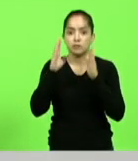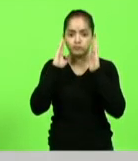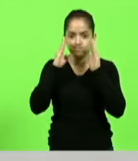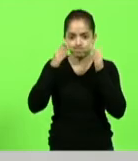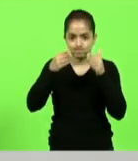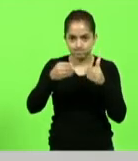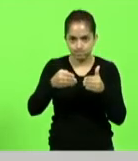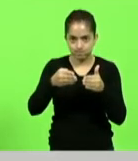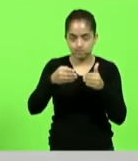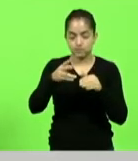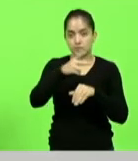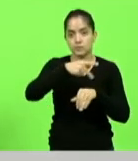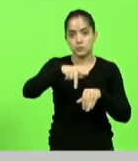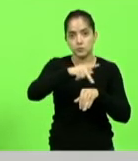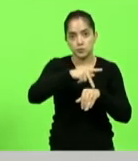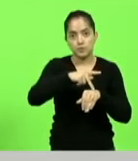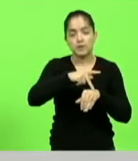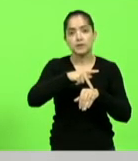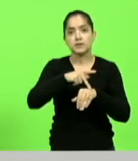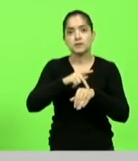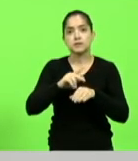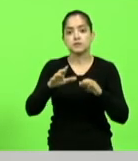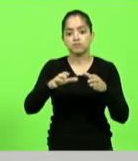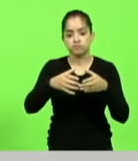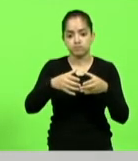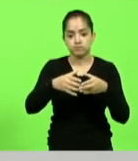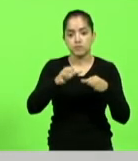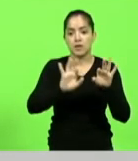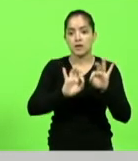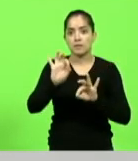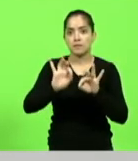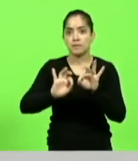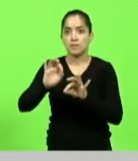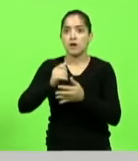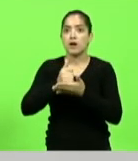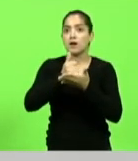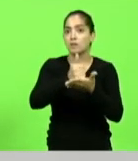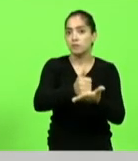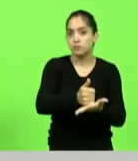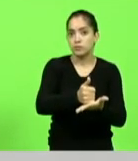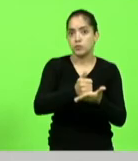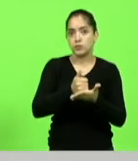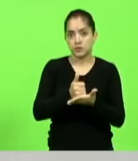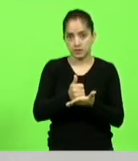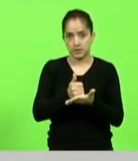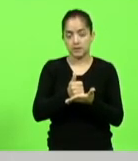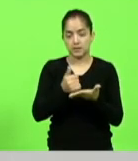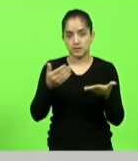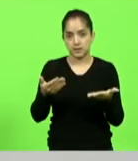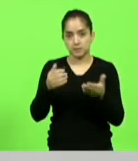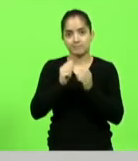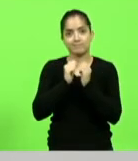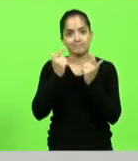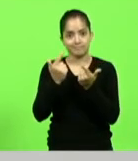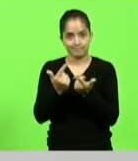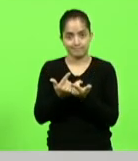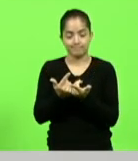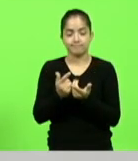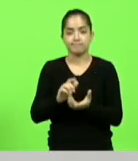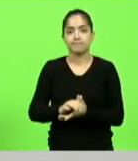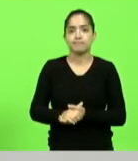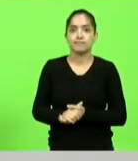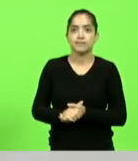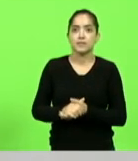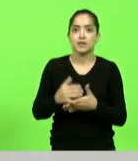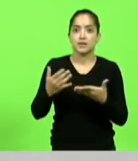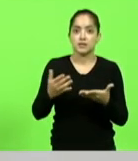país coordenado estruturado apoiado no âmbito de uma Assembleia Legislativa nós estamos